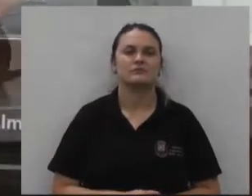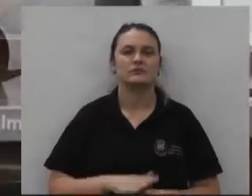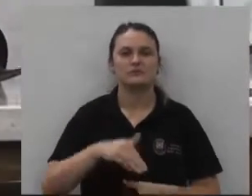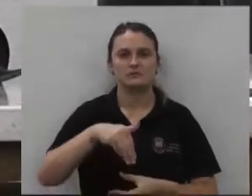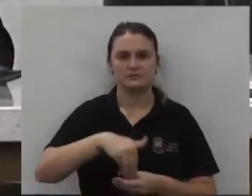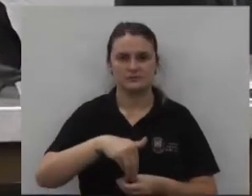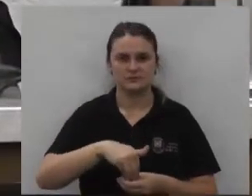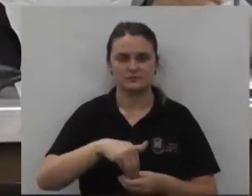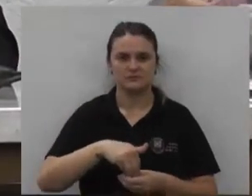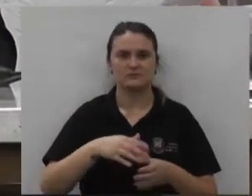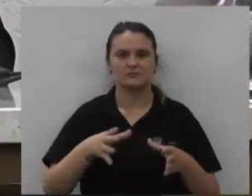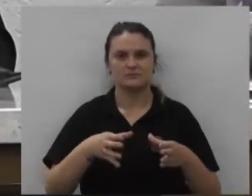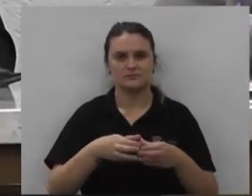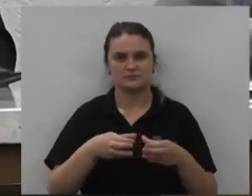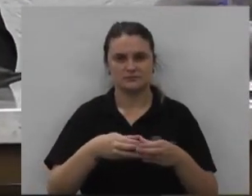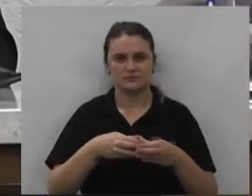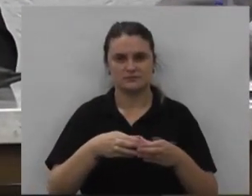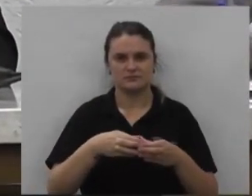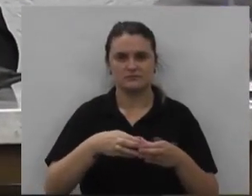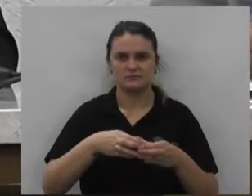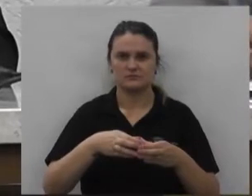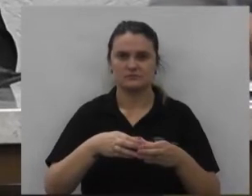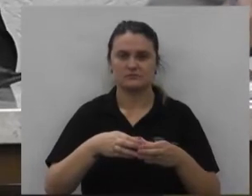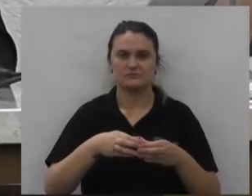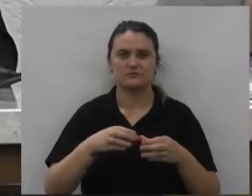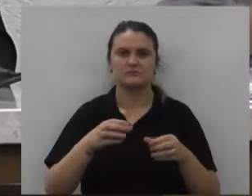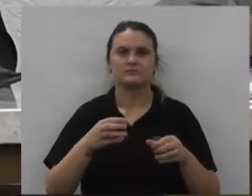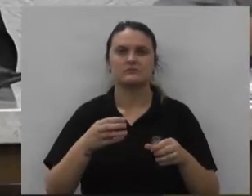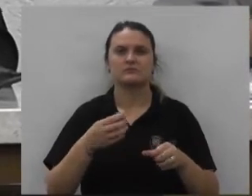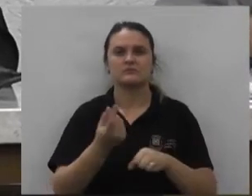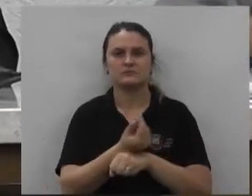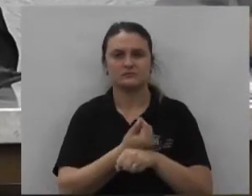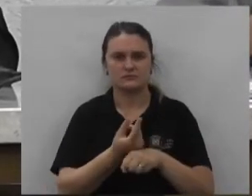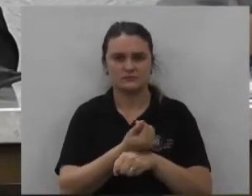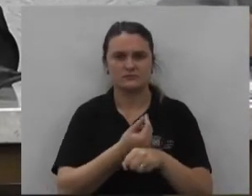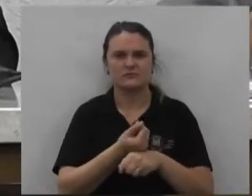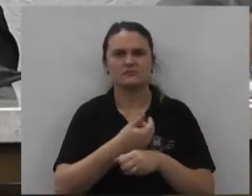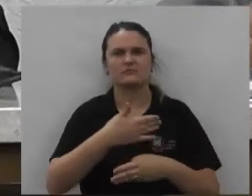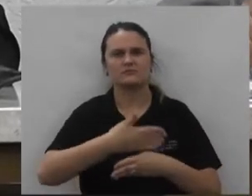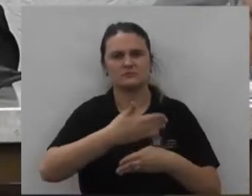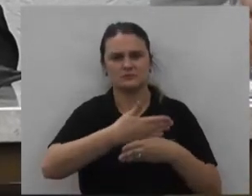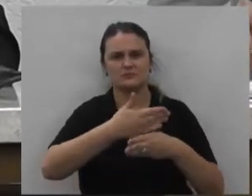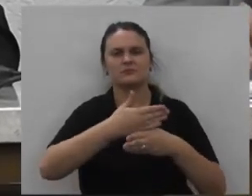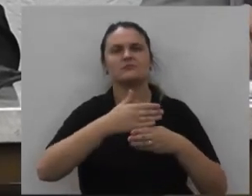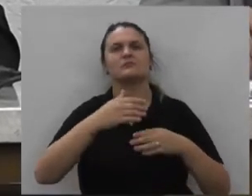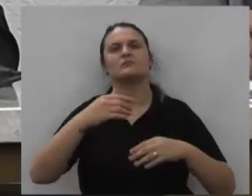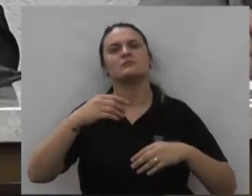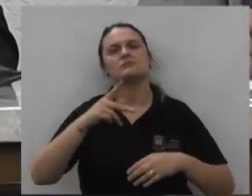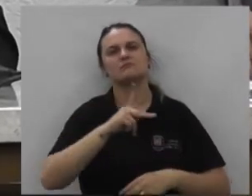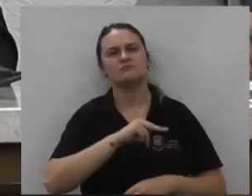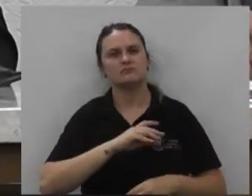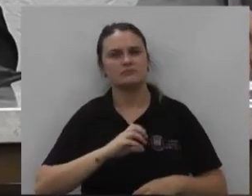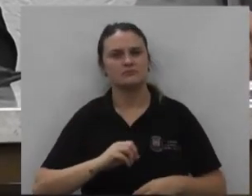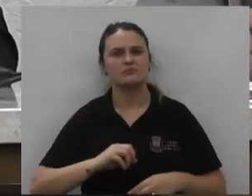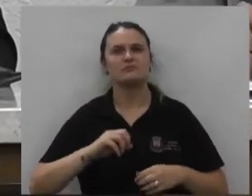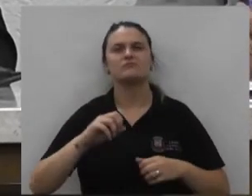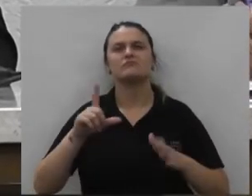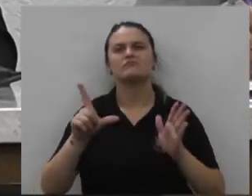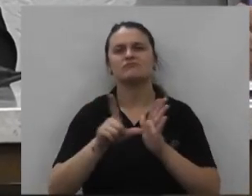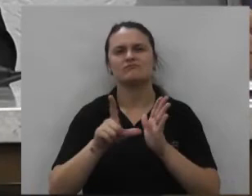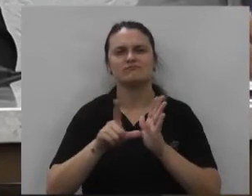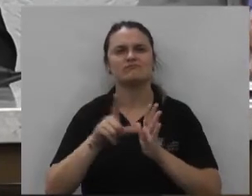votação do parecer fundamentado da comissão de obras serviços públicos meio ambiente agricultura pecuária